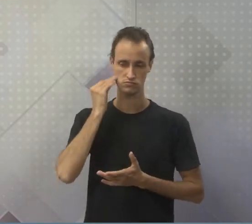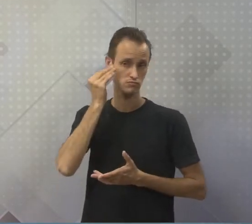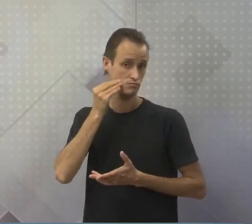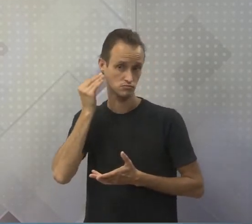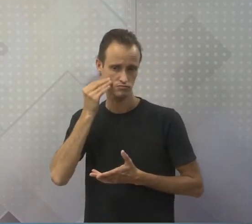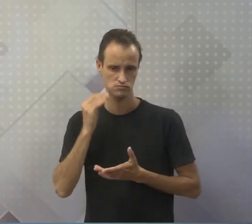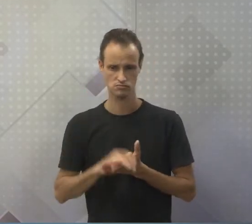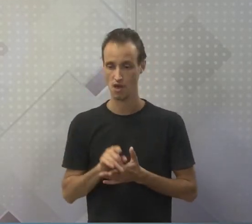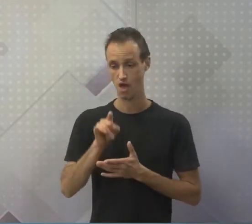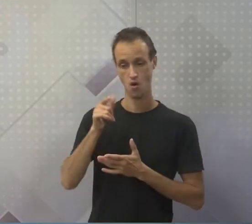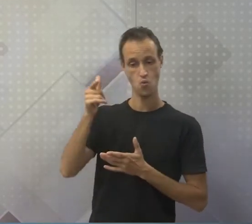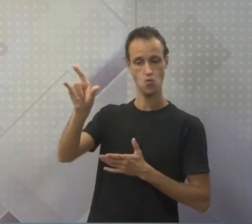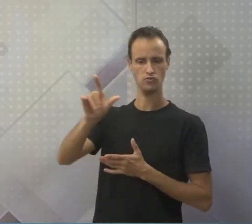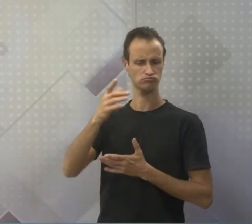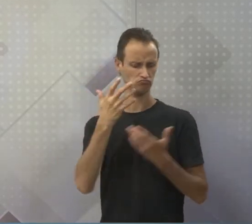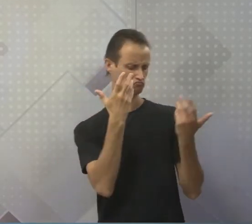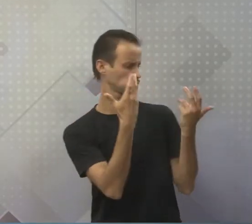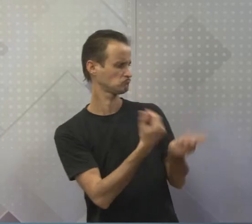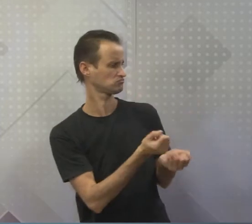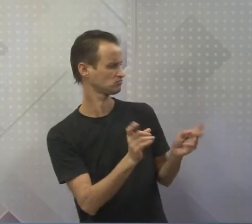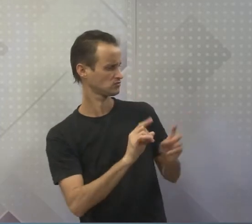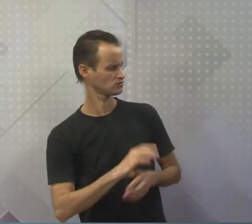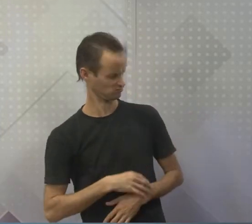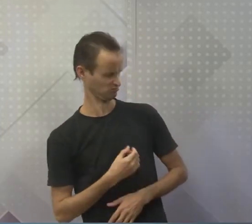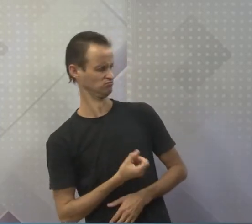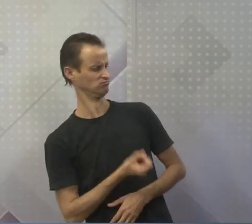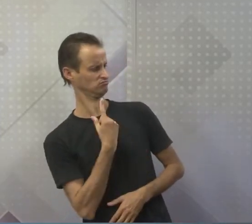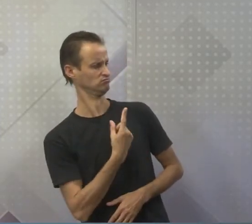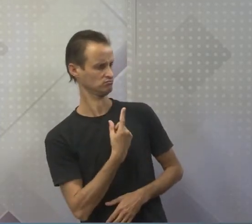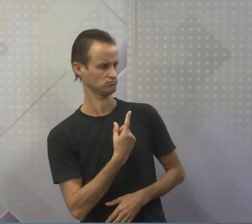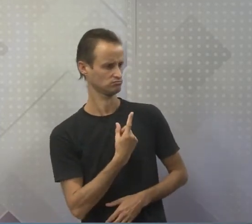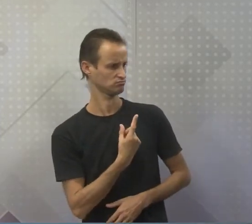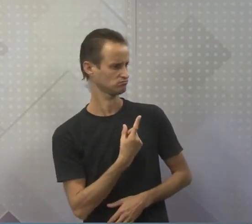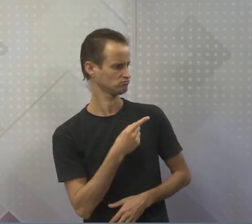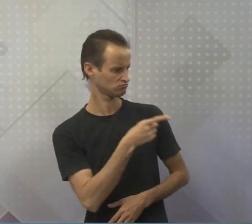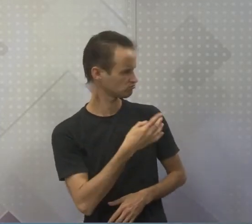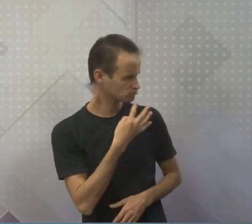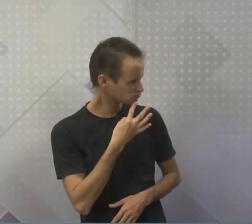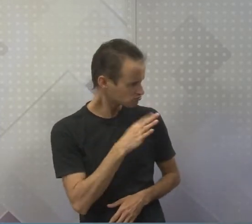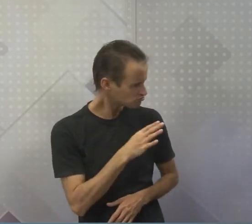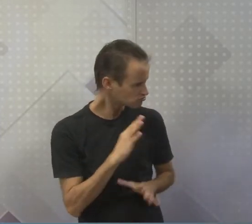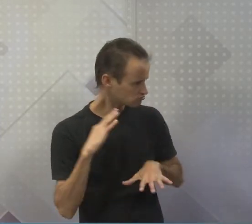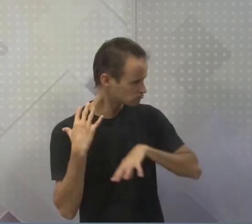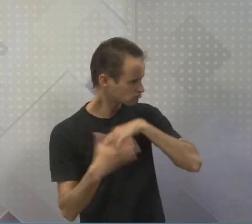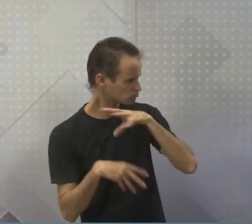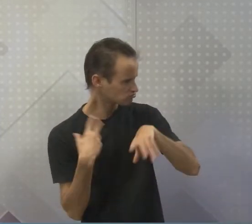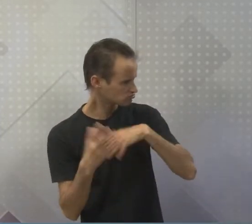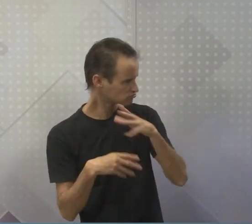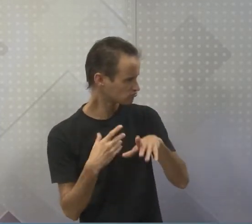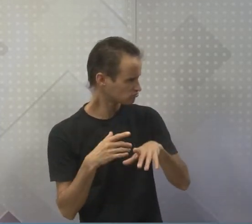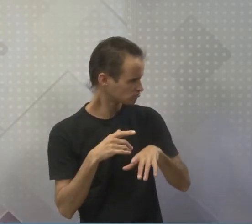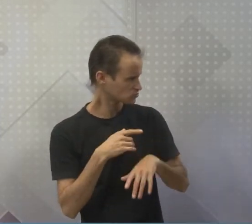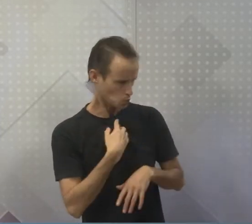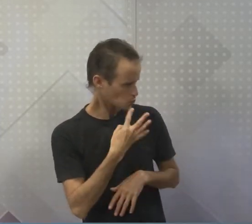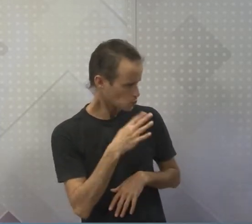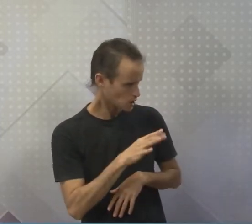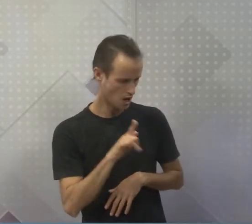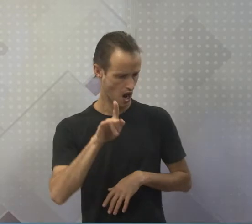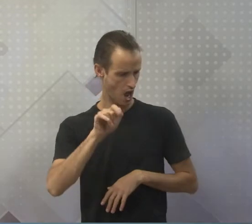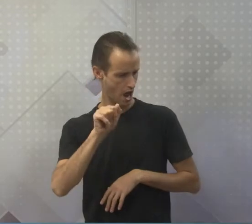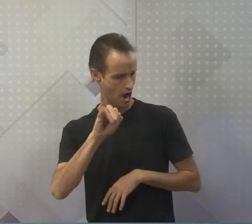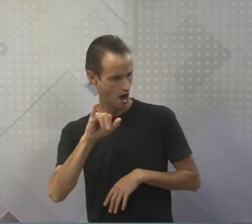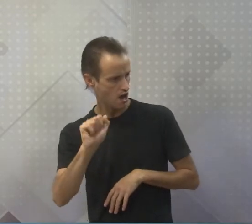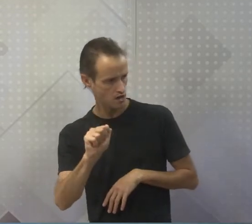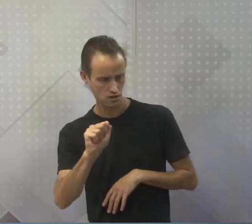ele não aceitaria. Falava, oxe, que coisa estranha. Você não viu falar de caos, não? Não viu falar da gaia, não? Aí você,